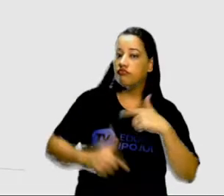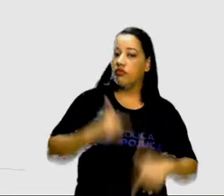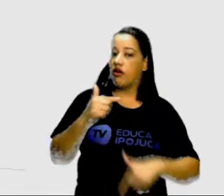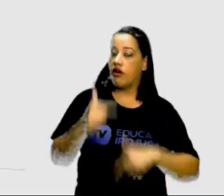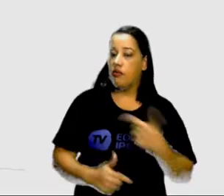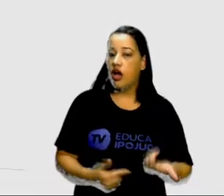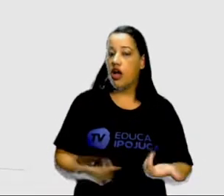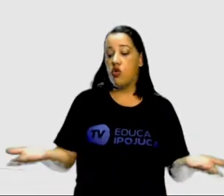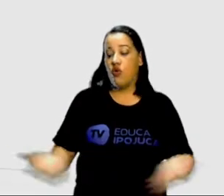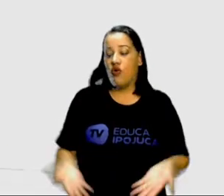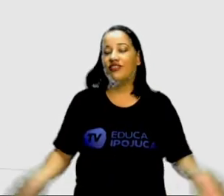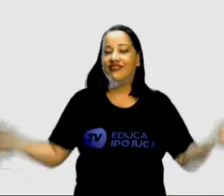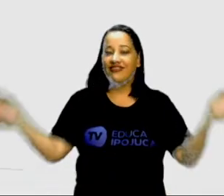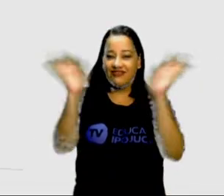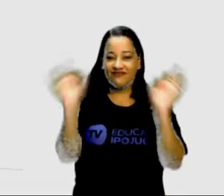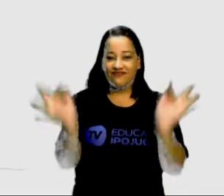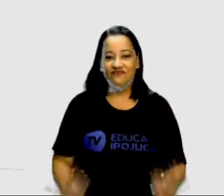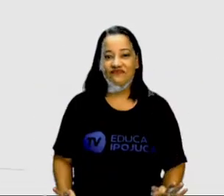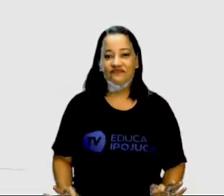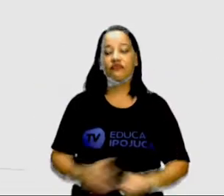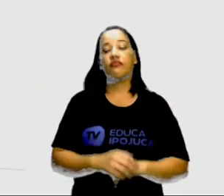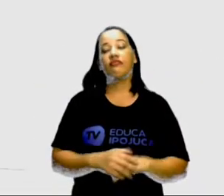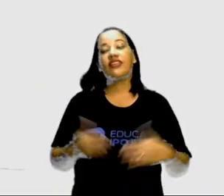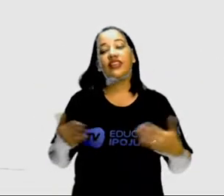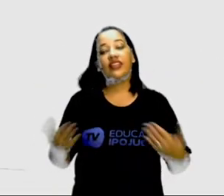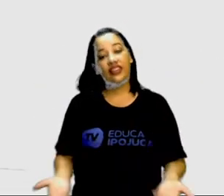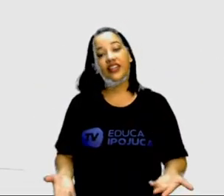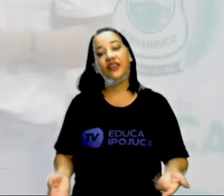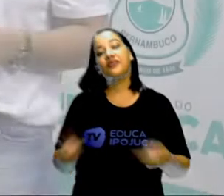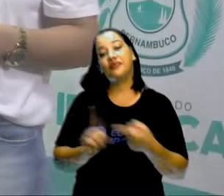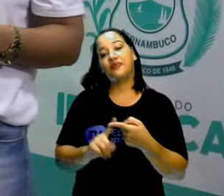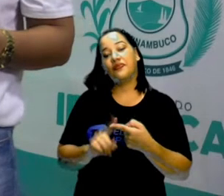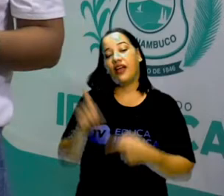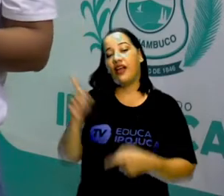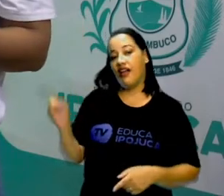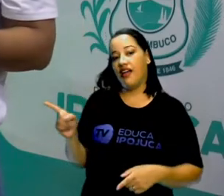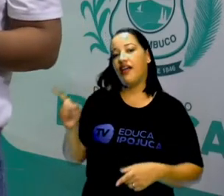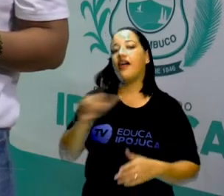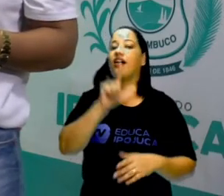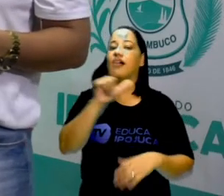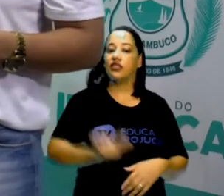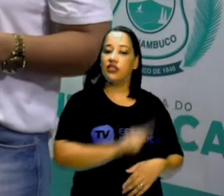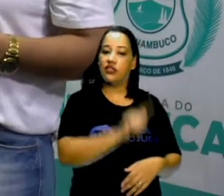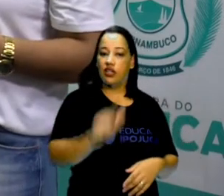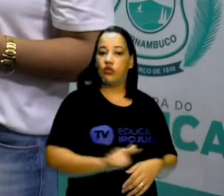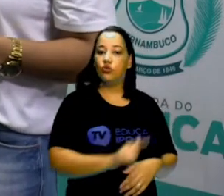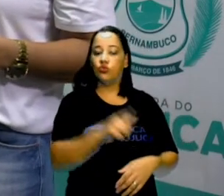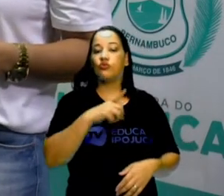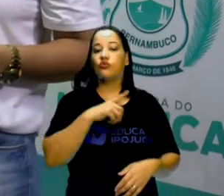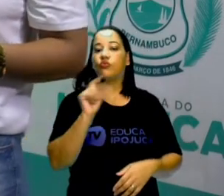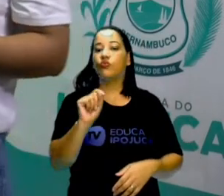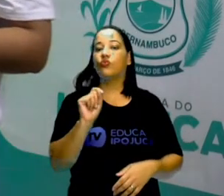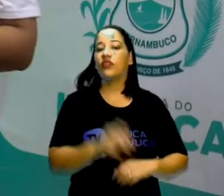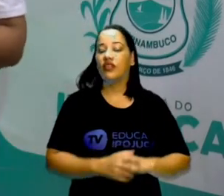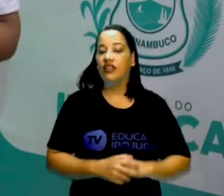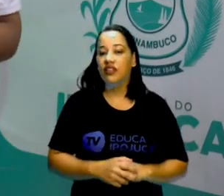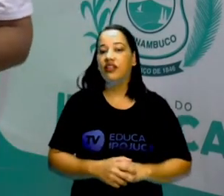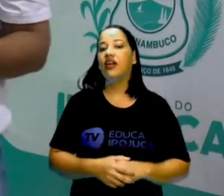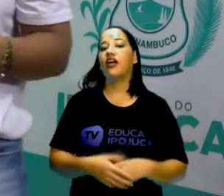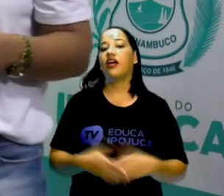hoje feliz E geralmente também nessas literaturas, trazendo essa visualização tem sempre também